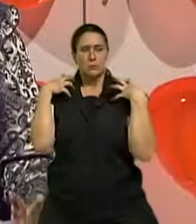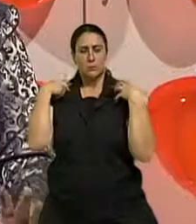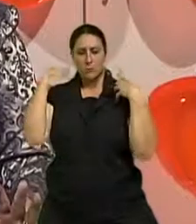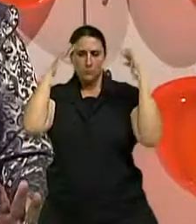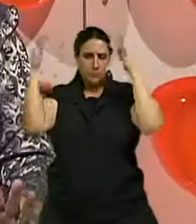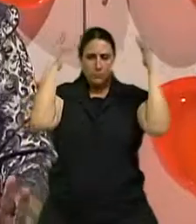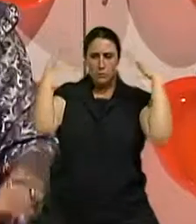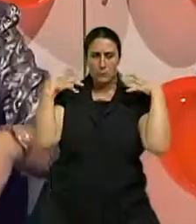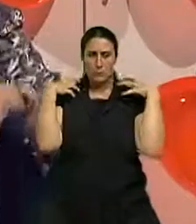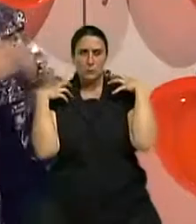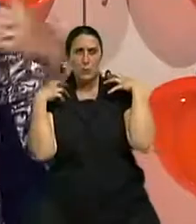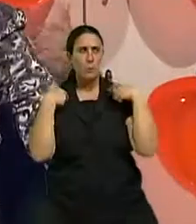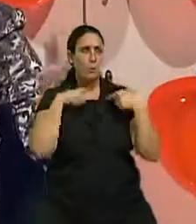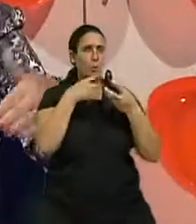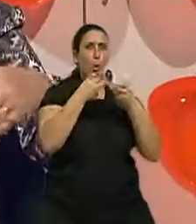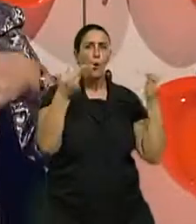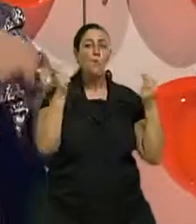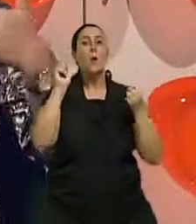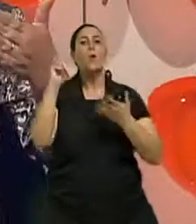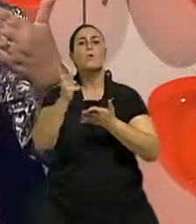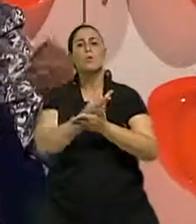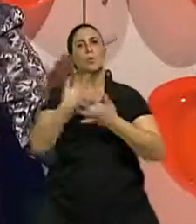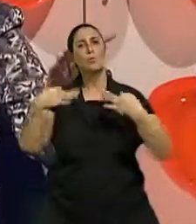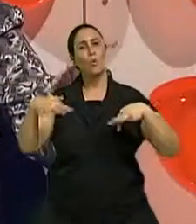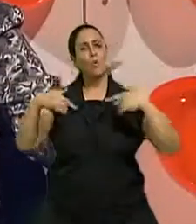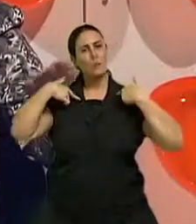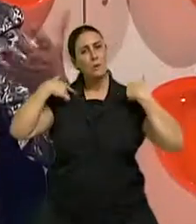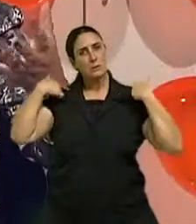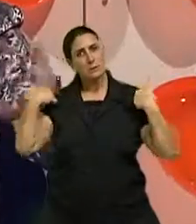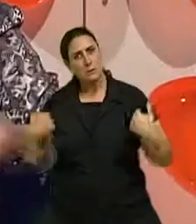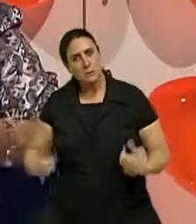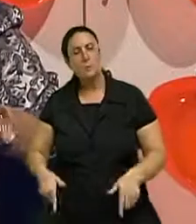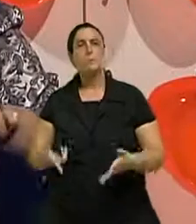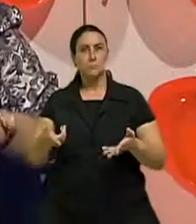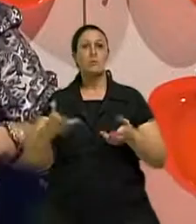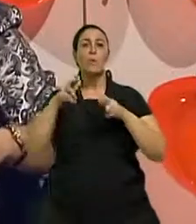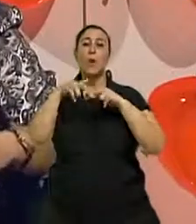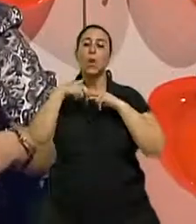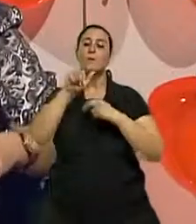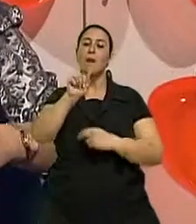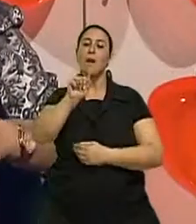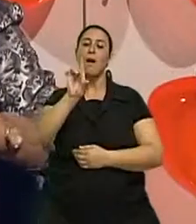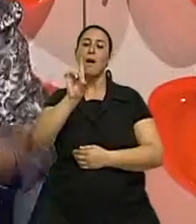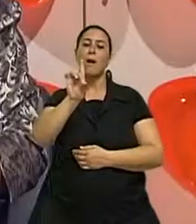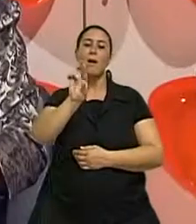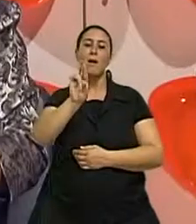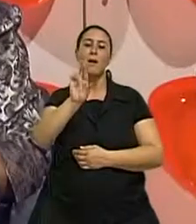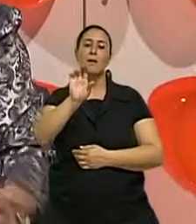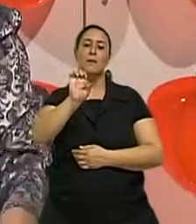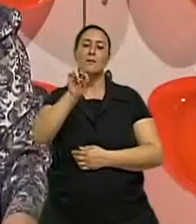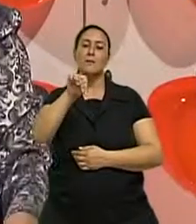pronto para uma reação física. Isso é o efeito da adrenalina, que é uma substância vasoconstritora. Ela